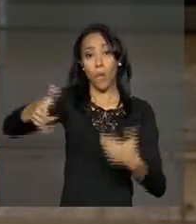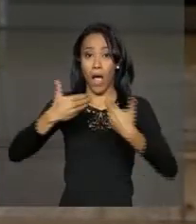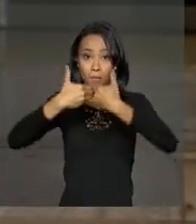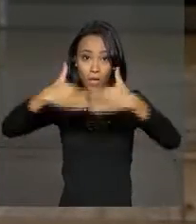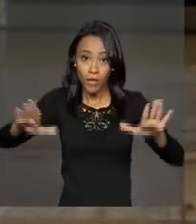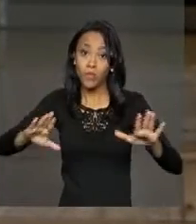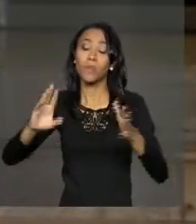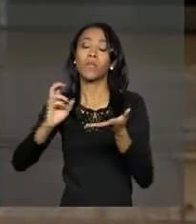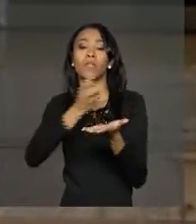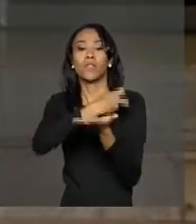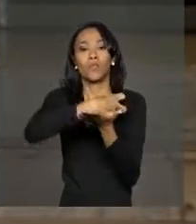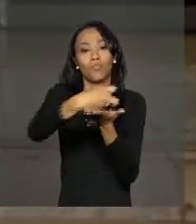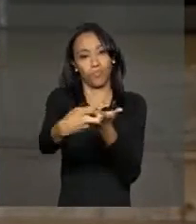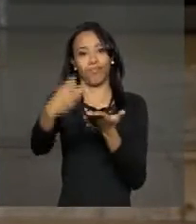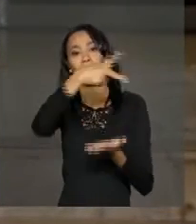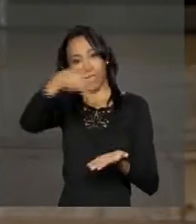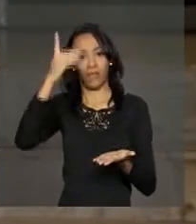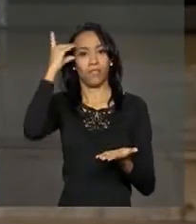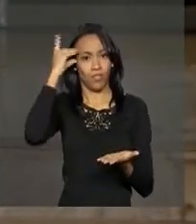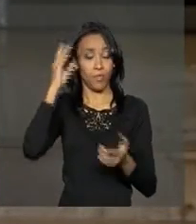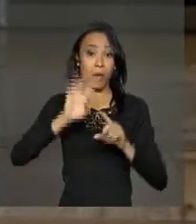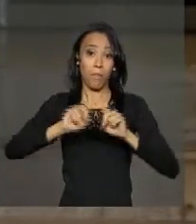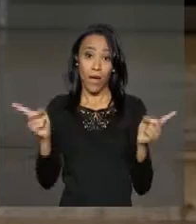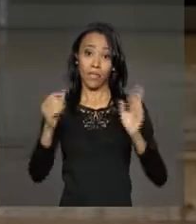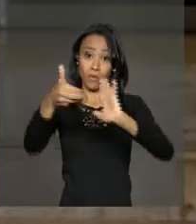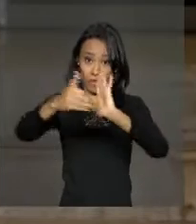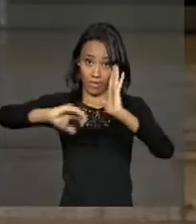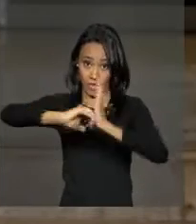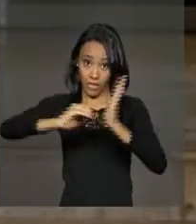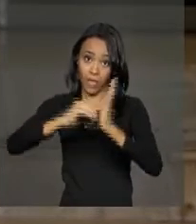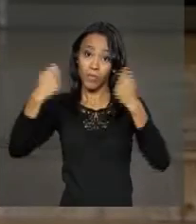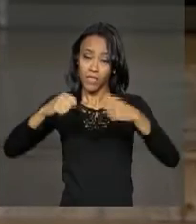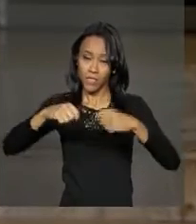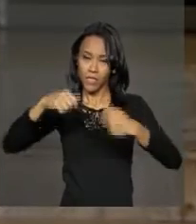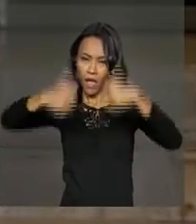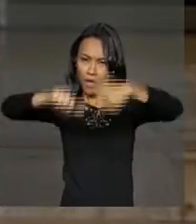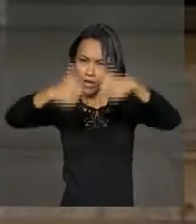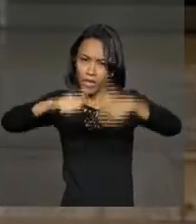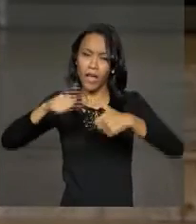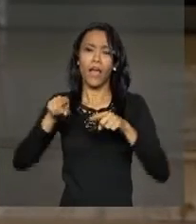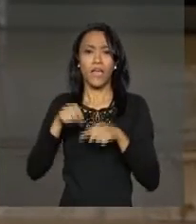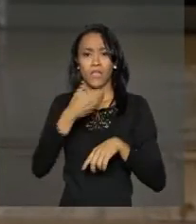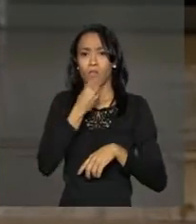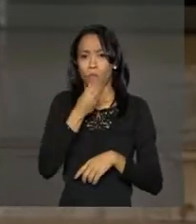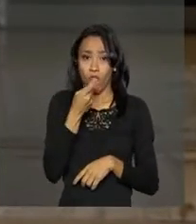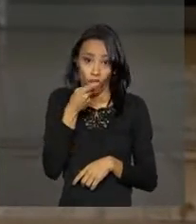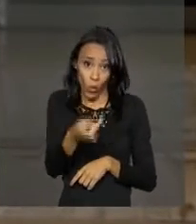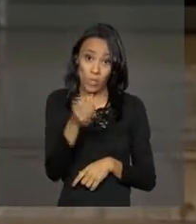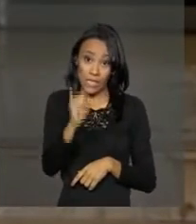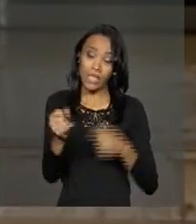impedimento, mas que é competência do Senado Federal analisar o processo. Por isso, segundo Fachin, se a ampla maioria